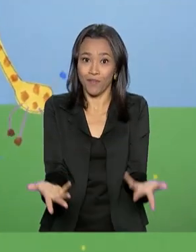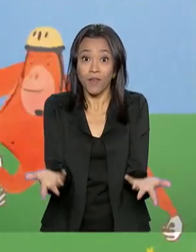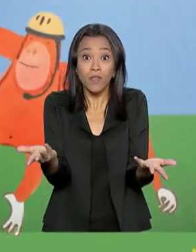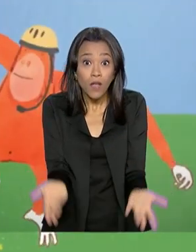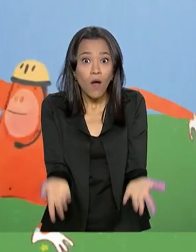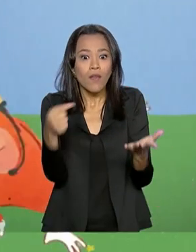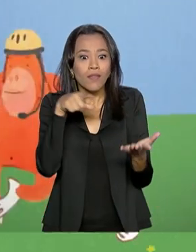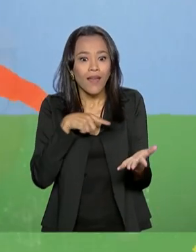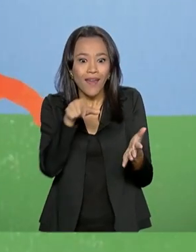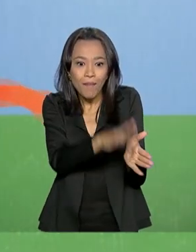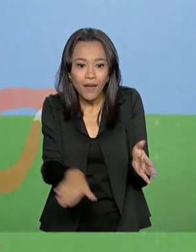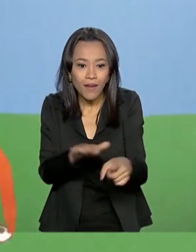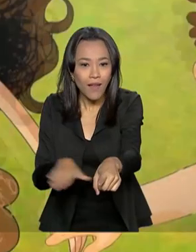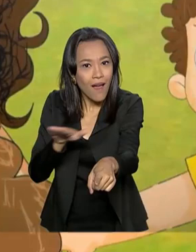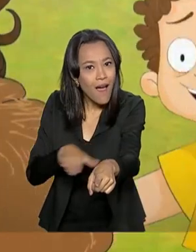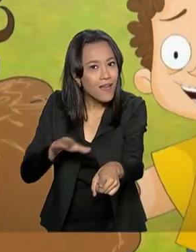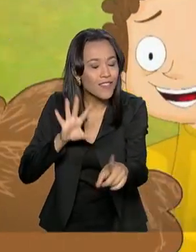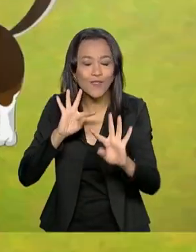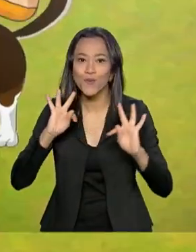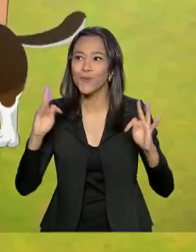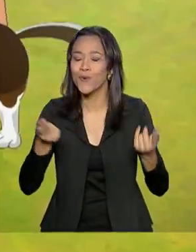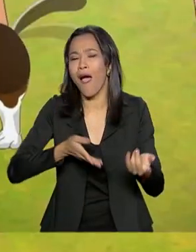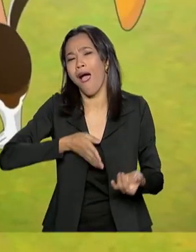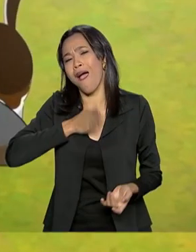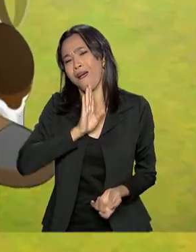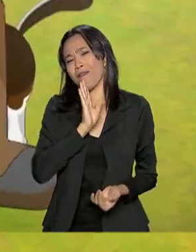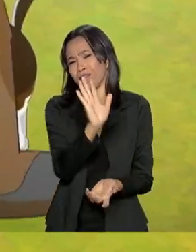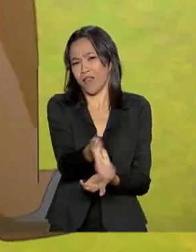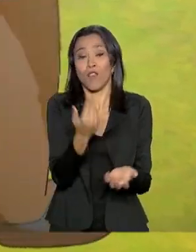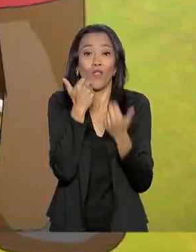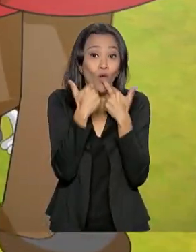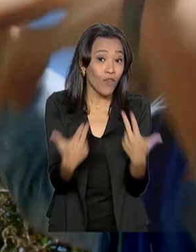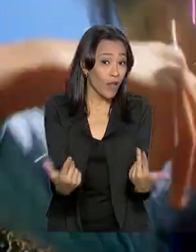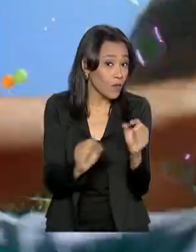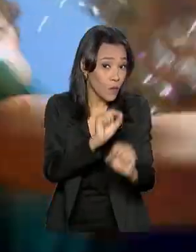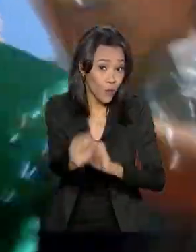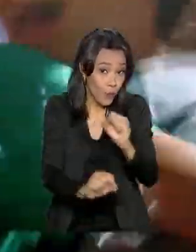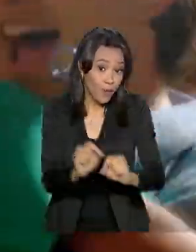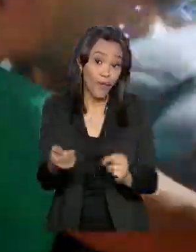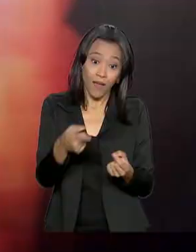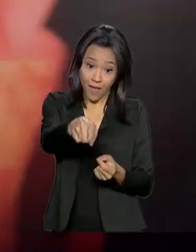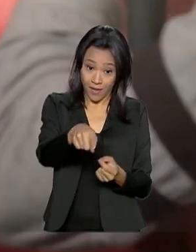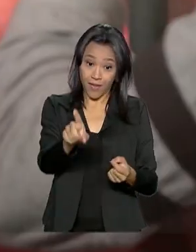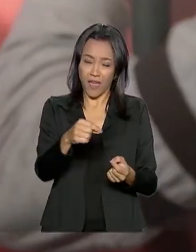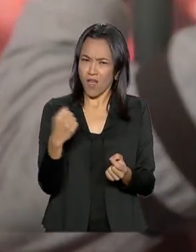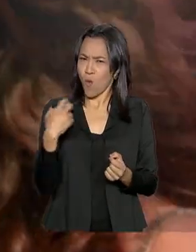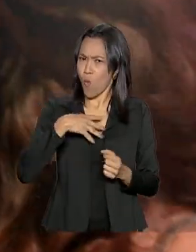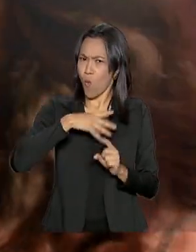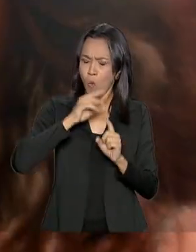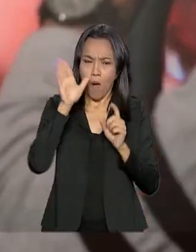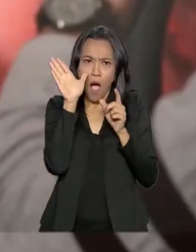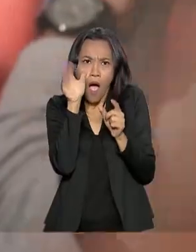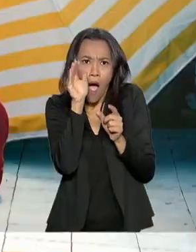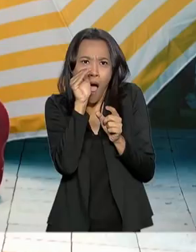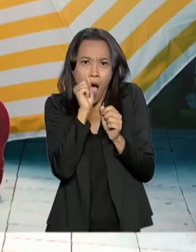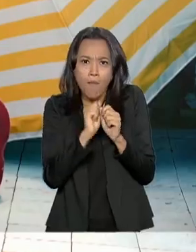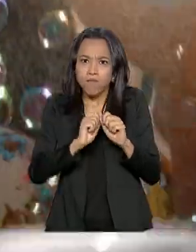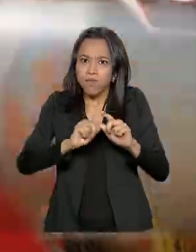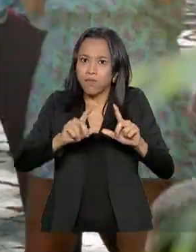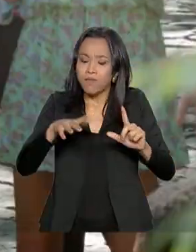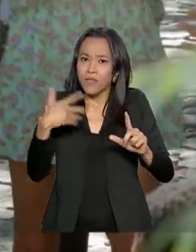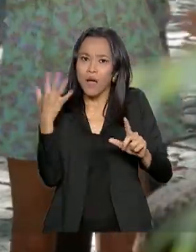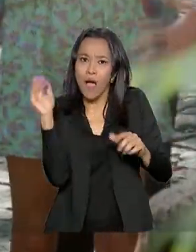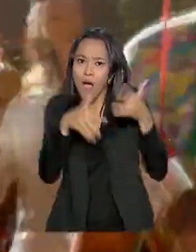A faixa infantil todo mundo conhece. A novidade é que a TV Brasil Animada, campeã de audiência da emissora,